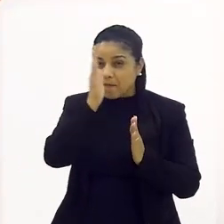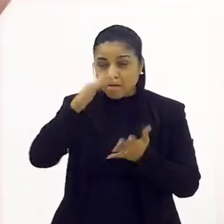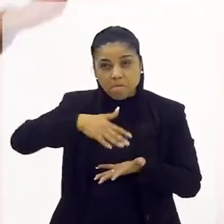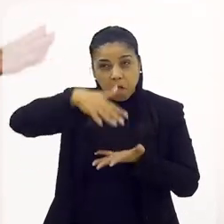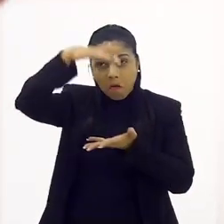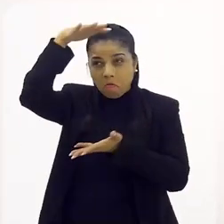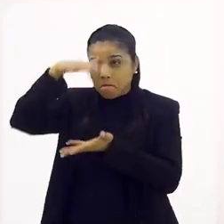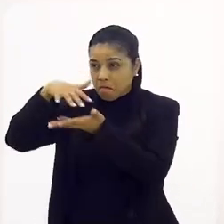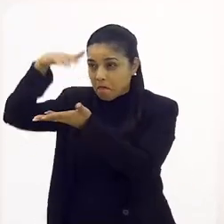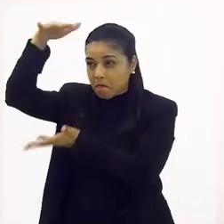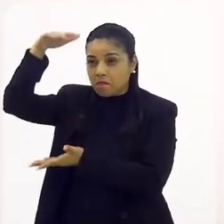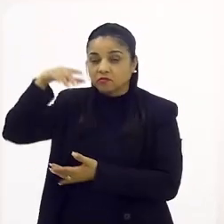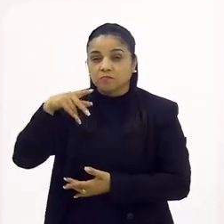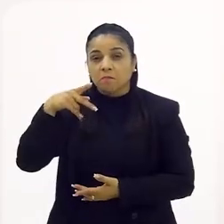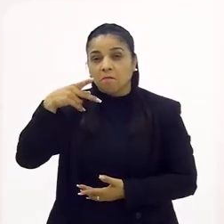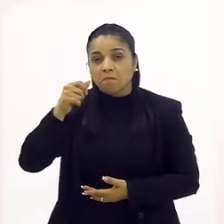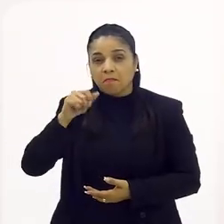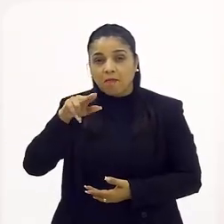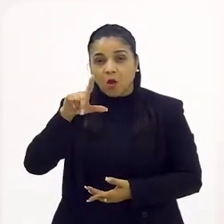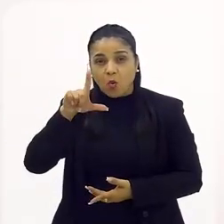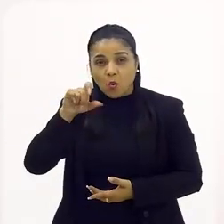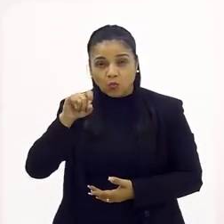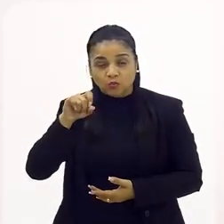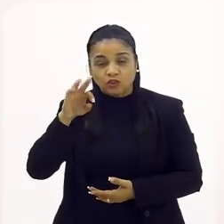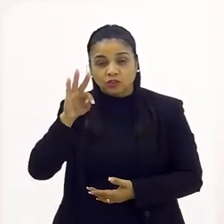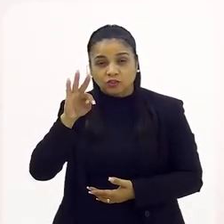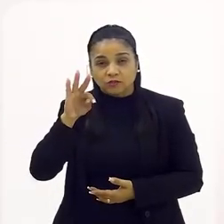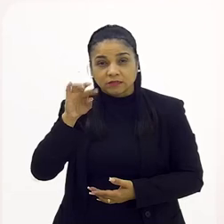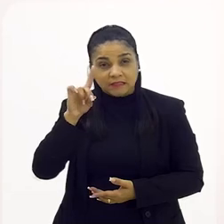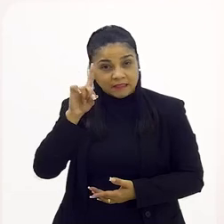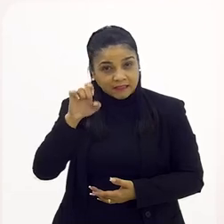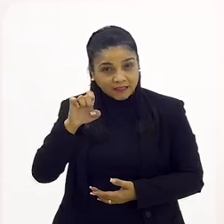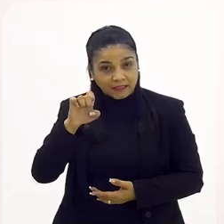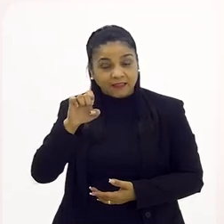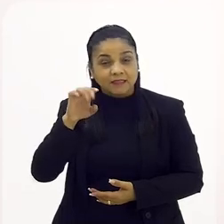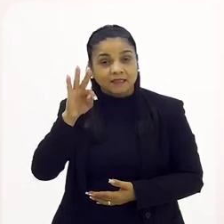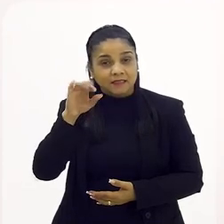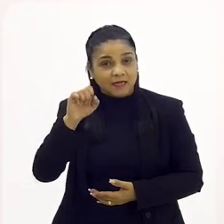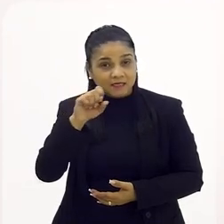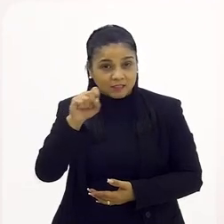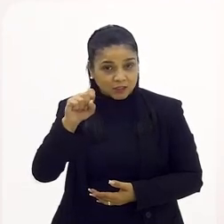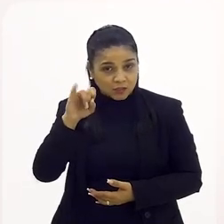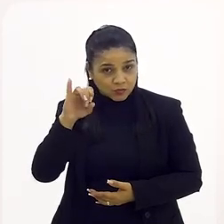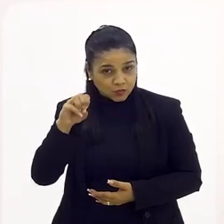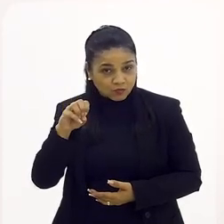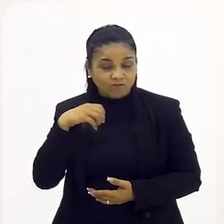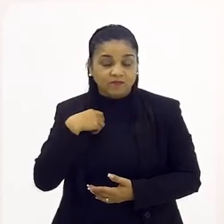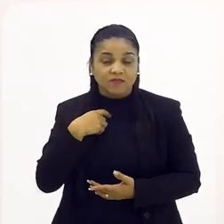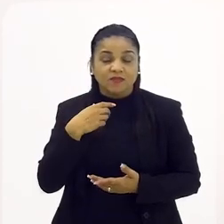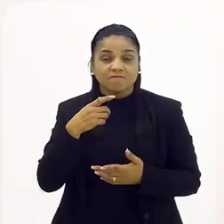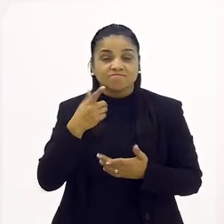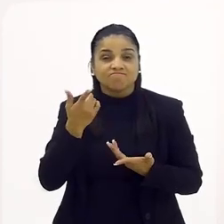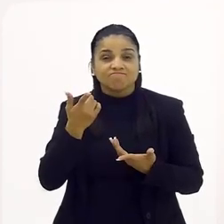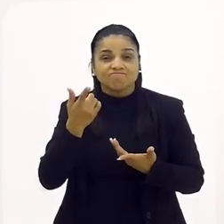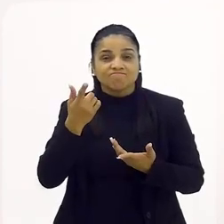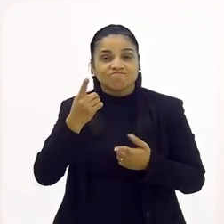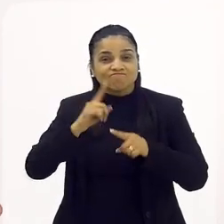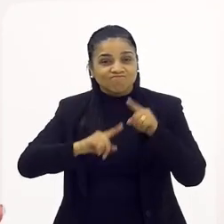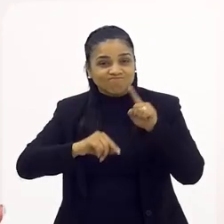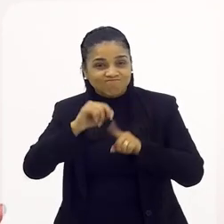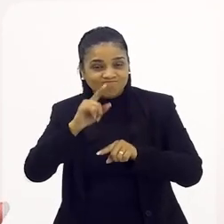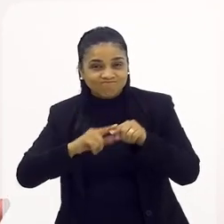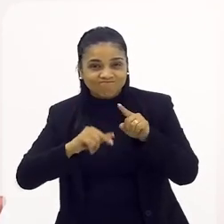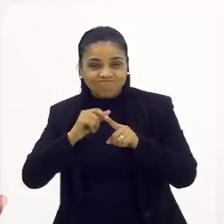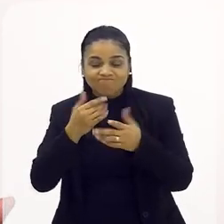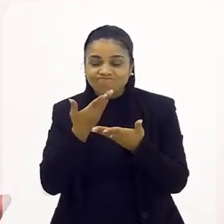livro sobre Paulo de Tarso. Então, é, para os recursos e eu perdi